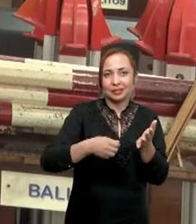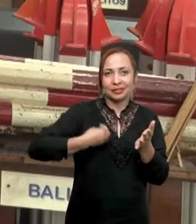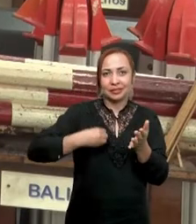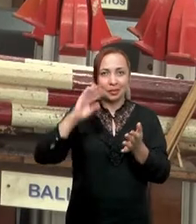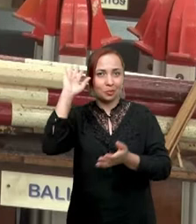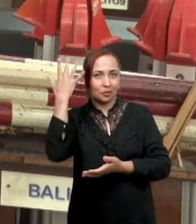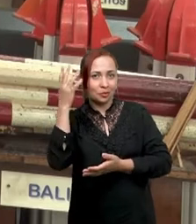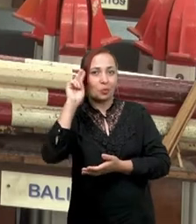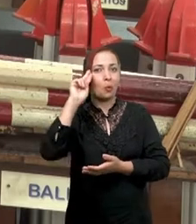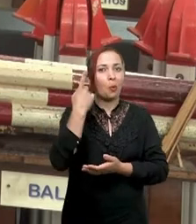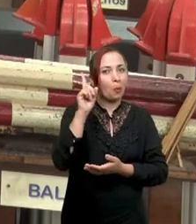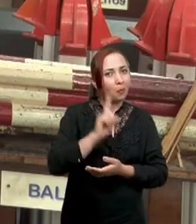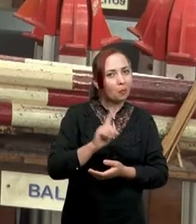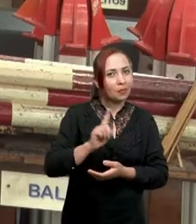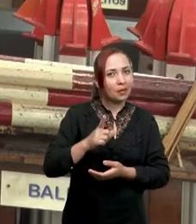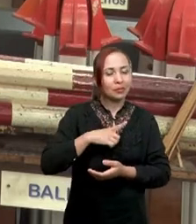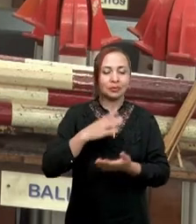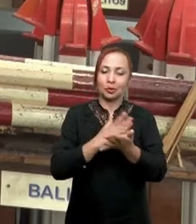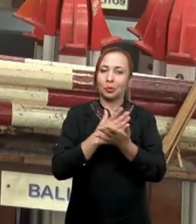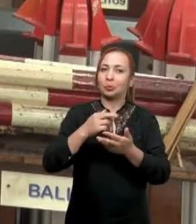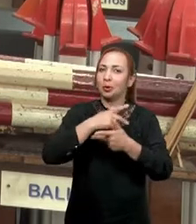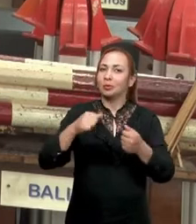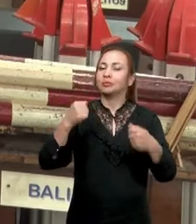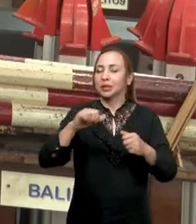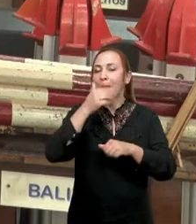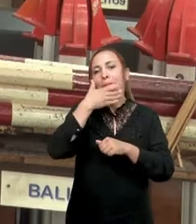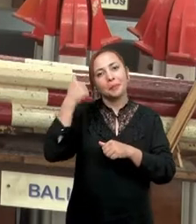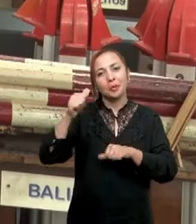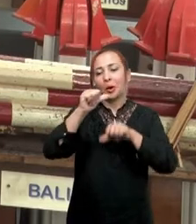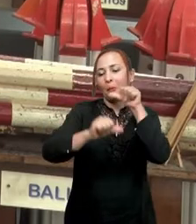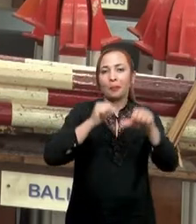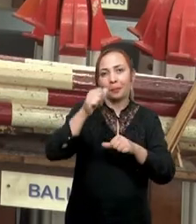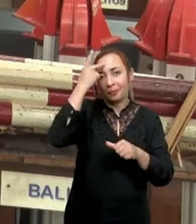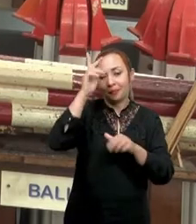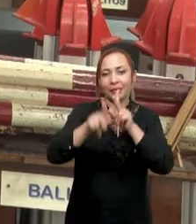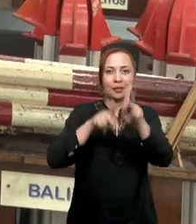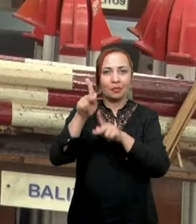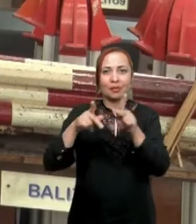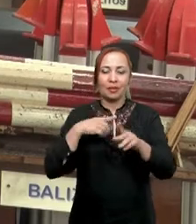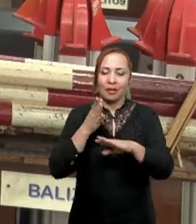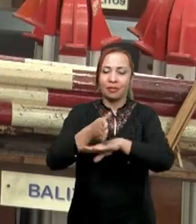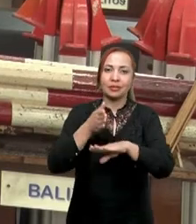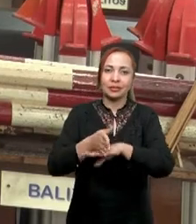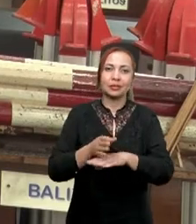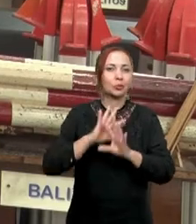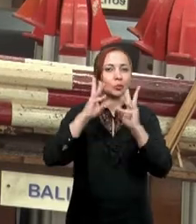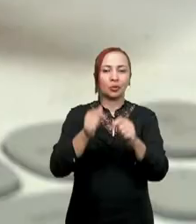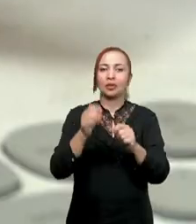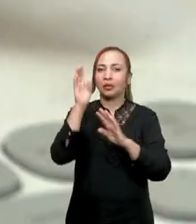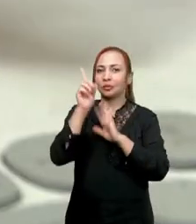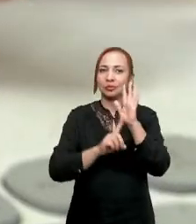realmente acontece ou se existe alguma coisa que precisa ser melhorada para que essas populações tenham acesso pleno aos direitos.